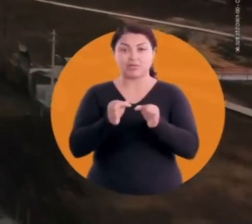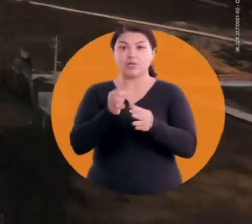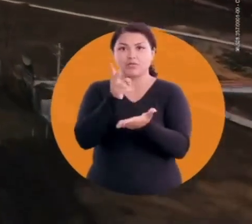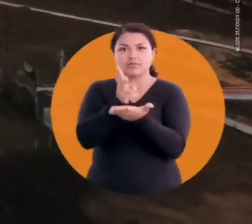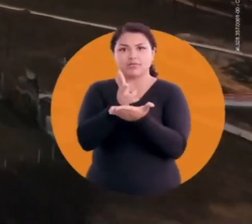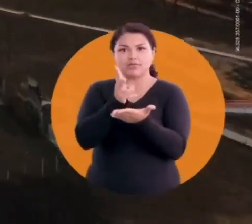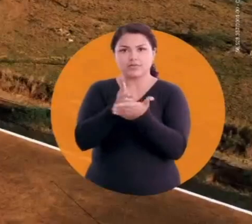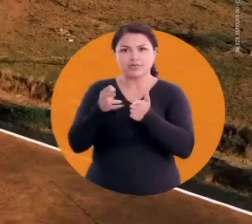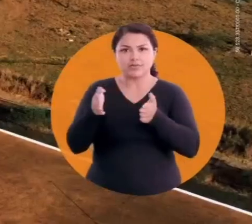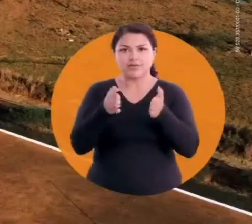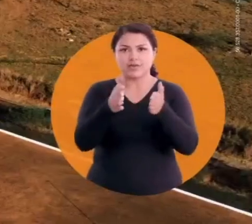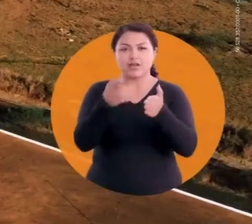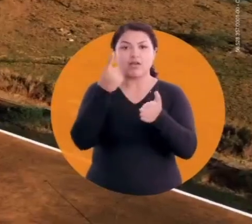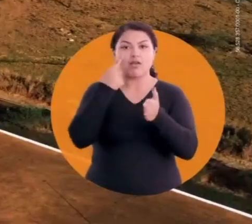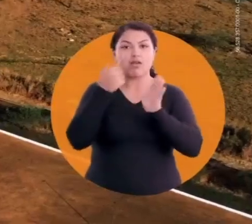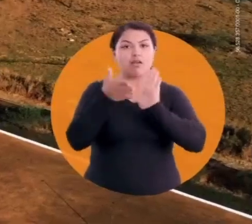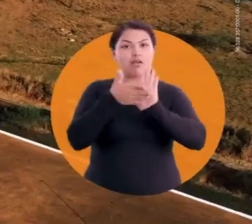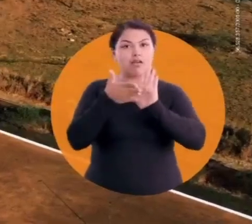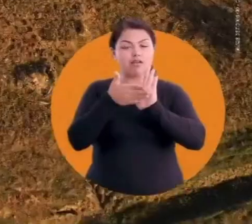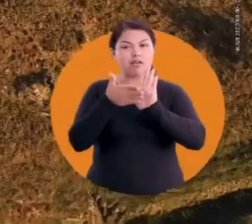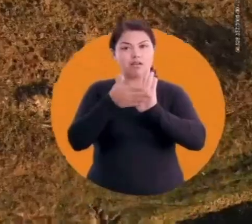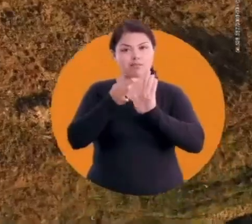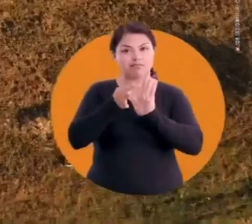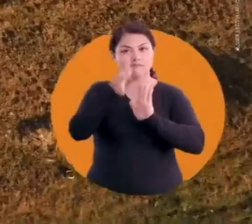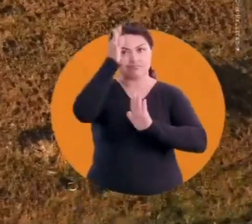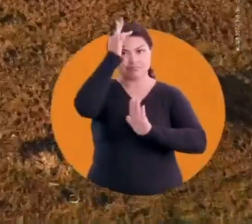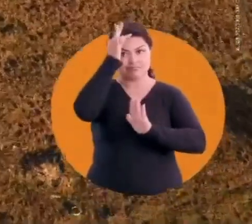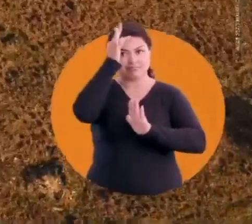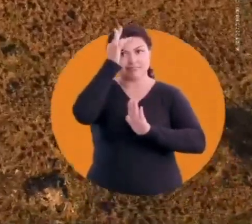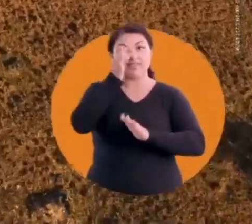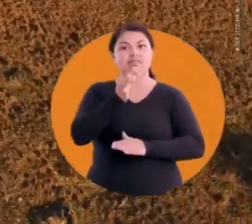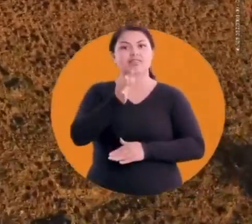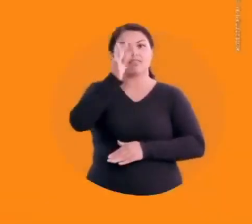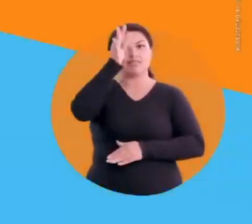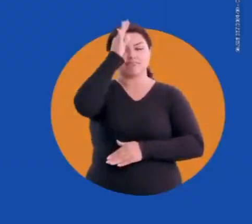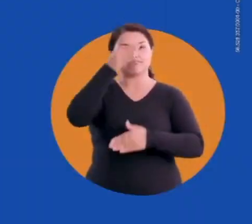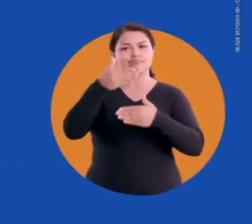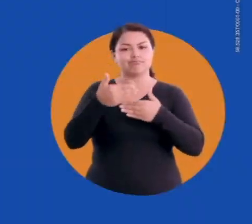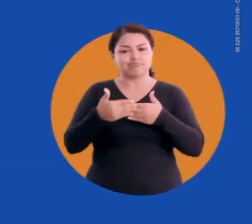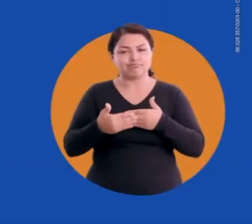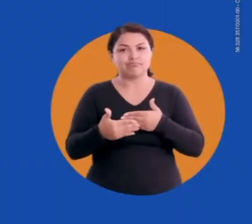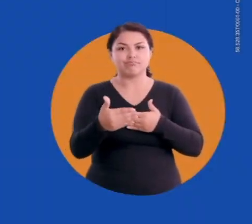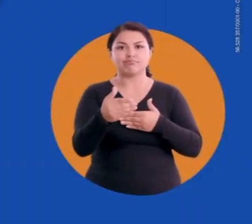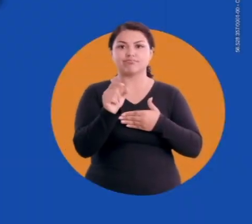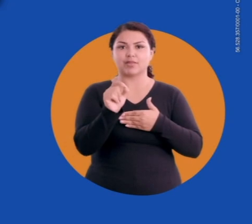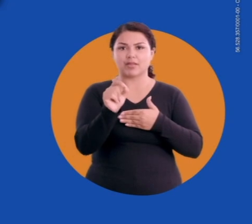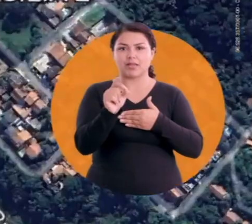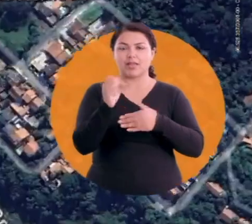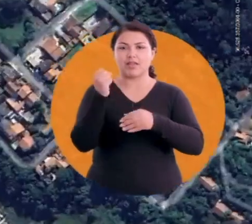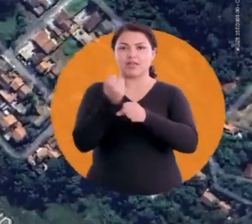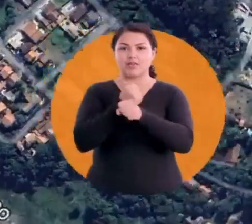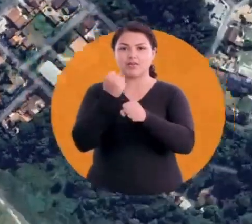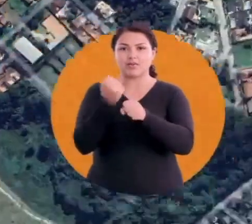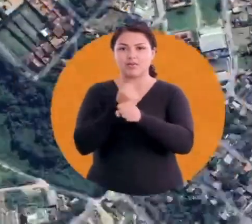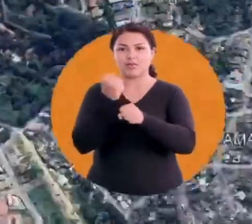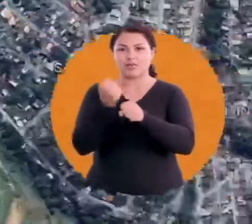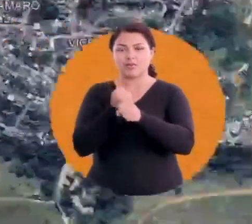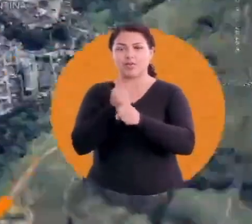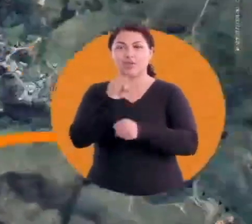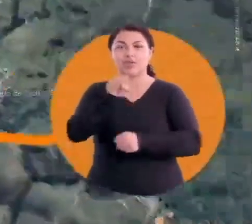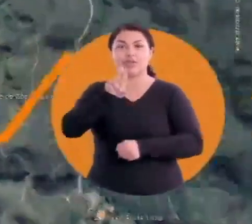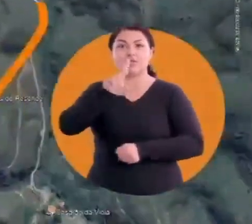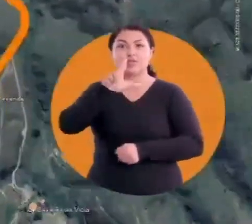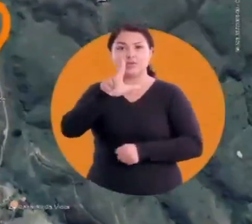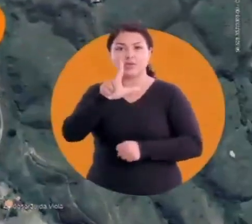continuar nesse caminho, confira as propostas do Tandi Tandi vai fazer Construir o